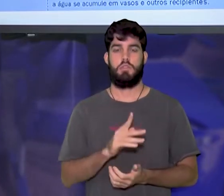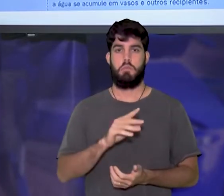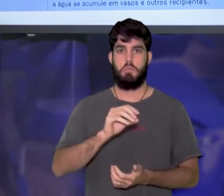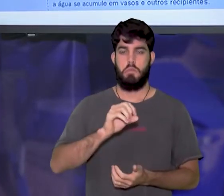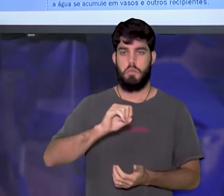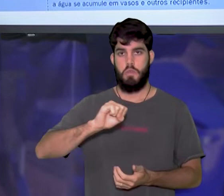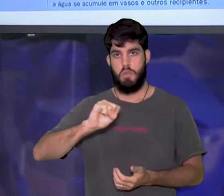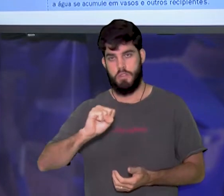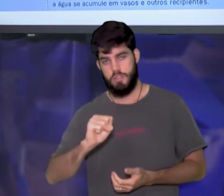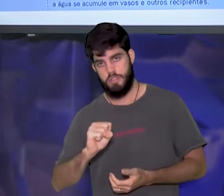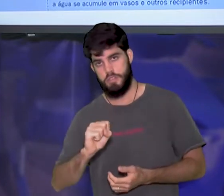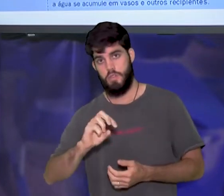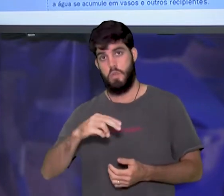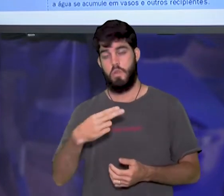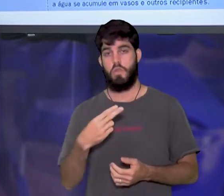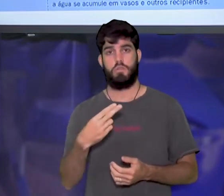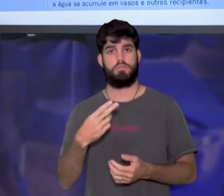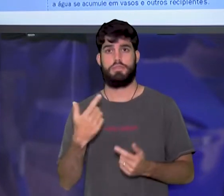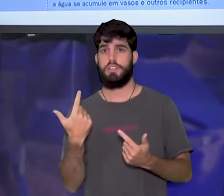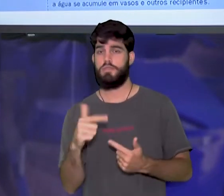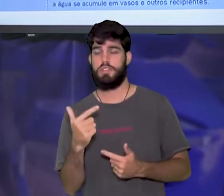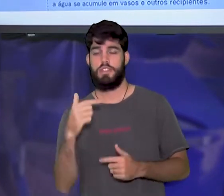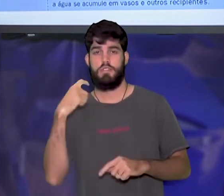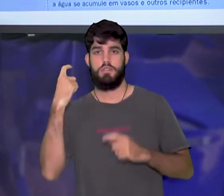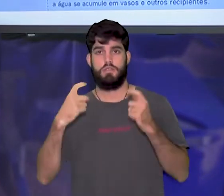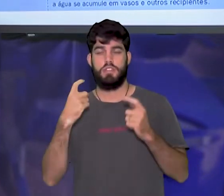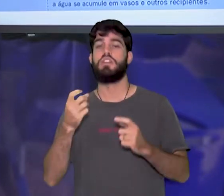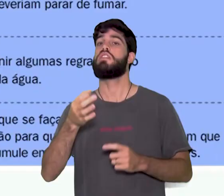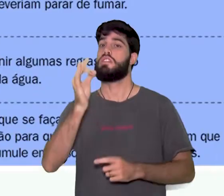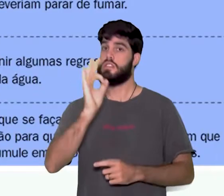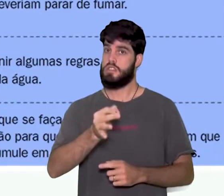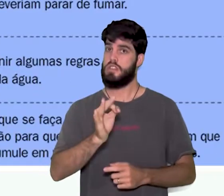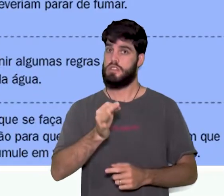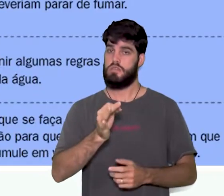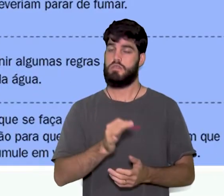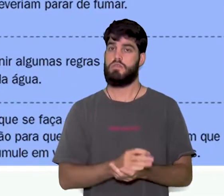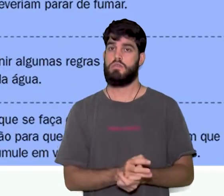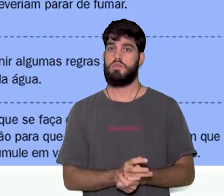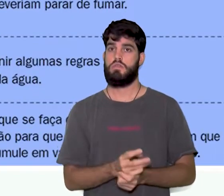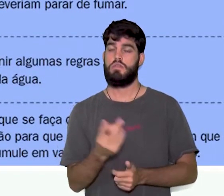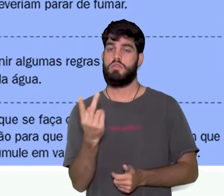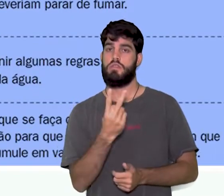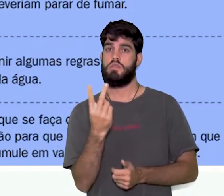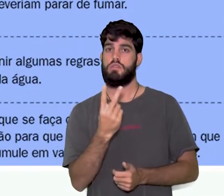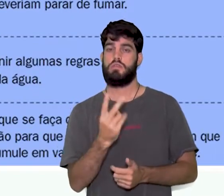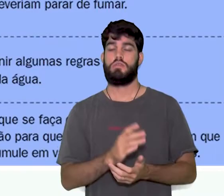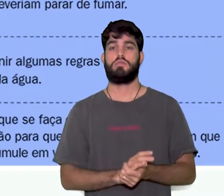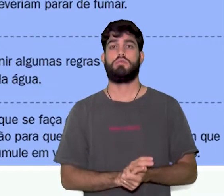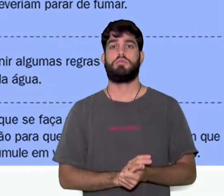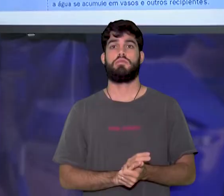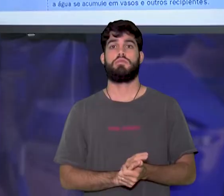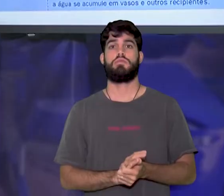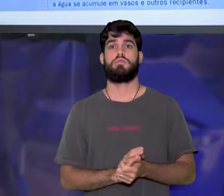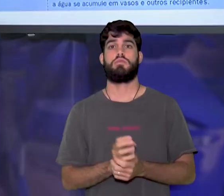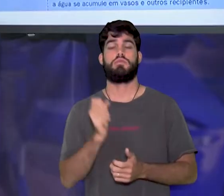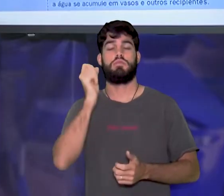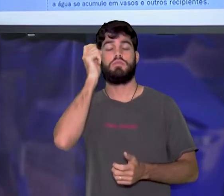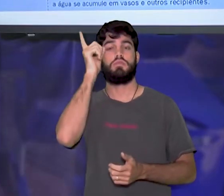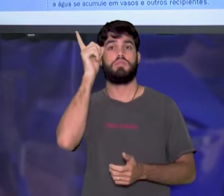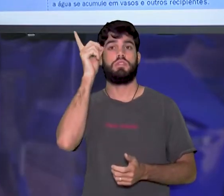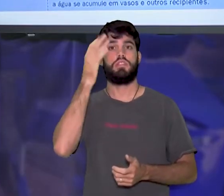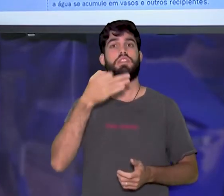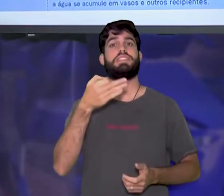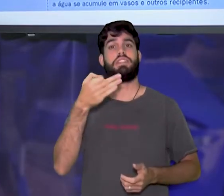ou sem dúvida, está correto. Essas duas, esses dois conectivos, eles dão ideia